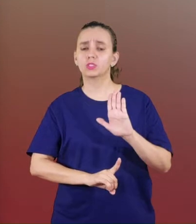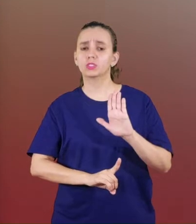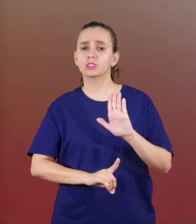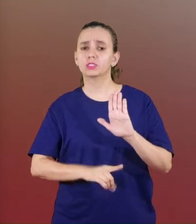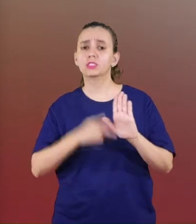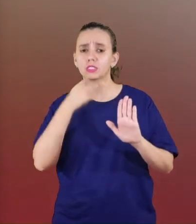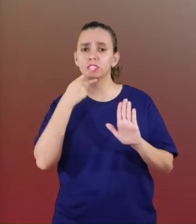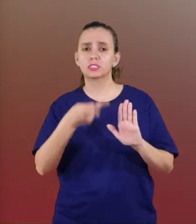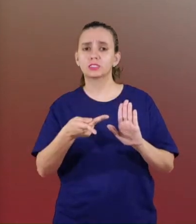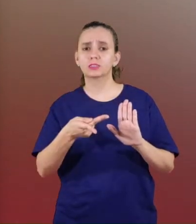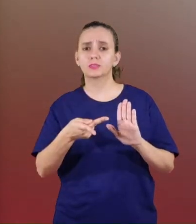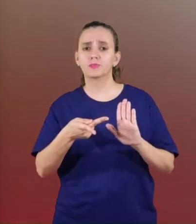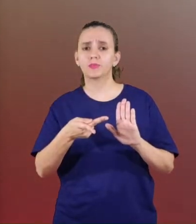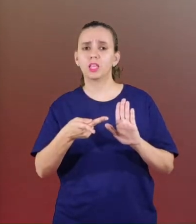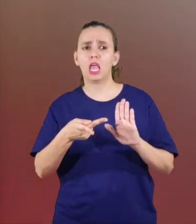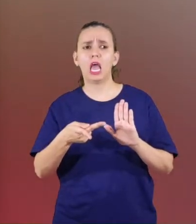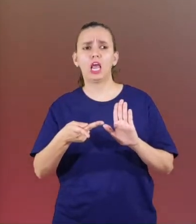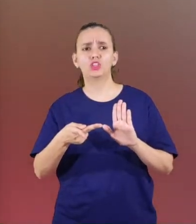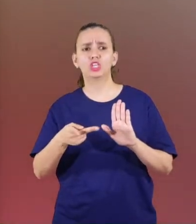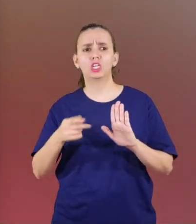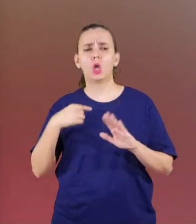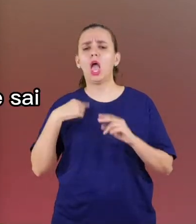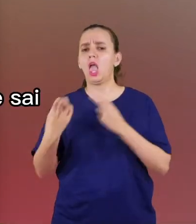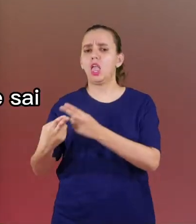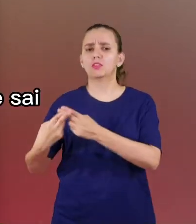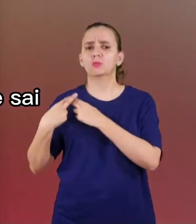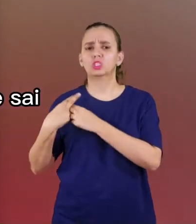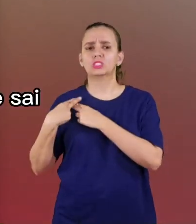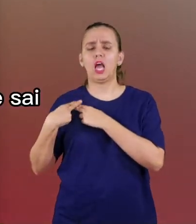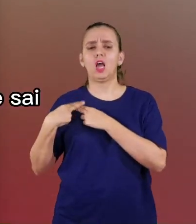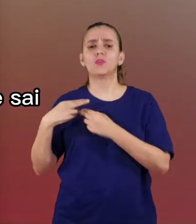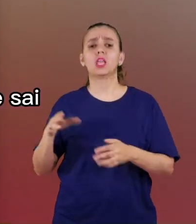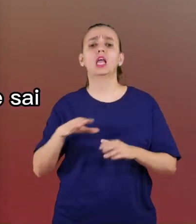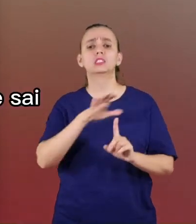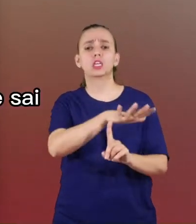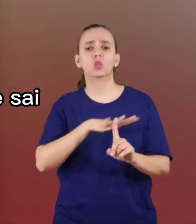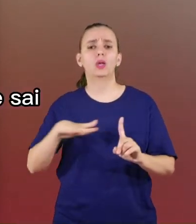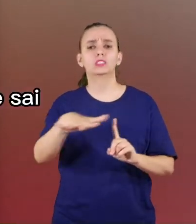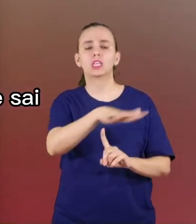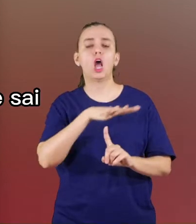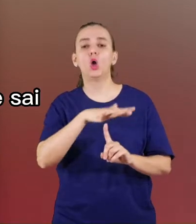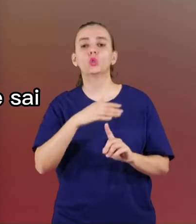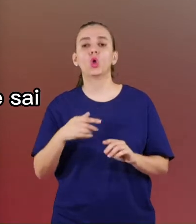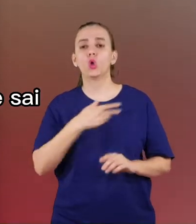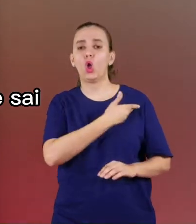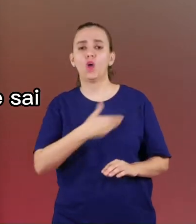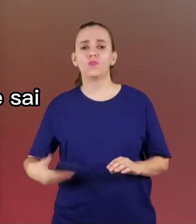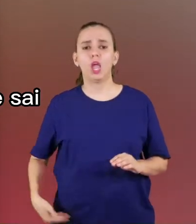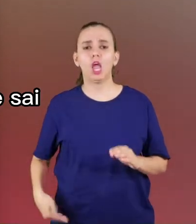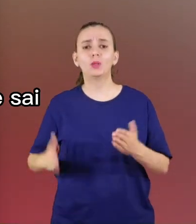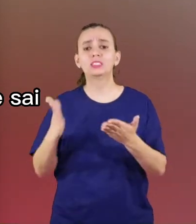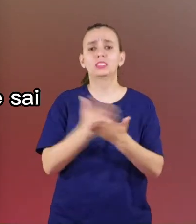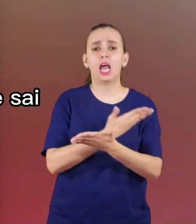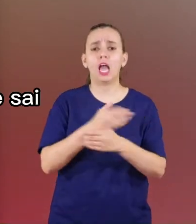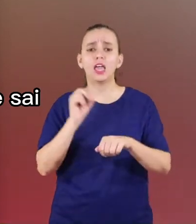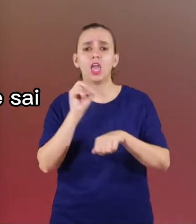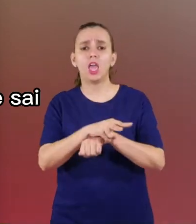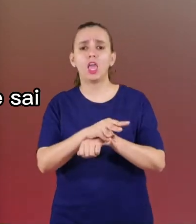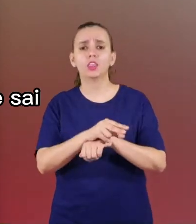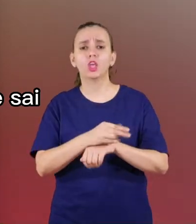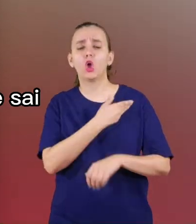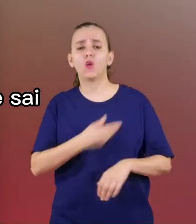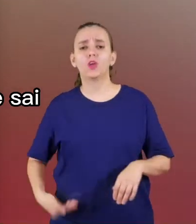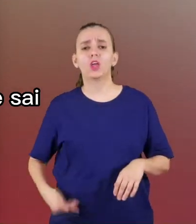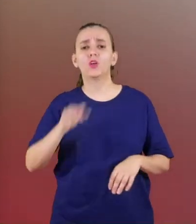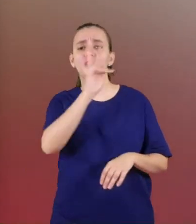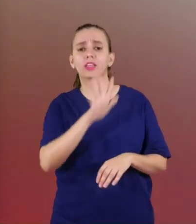é garantido a nós, em situações em que entra governo e sai governo